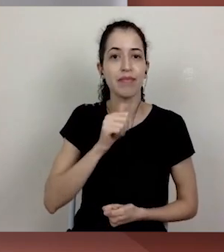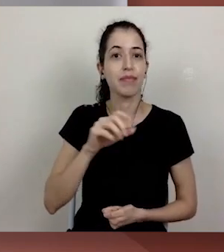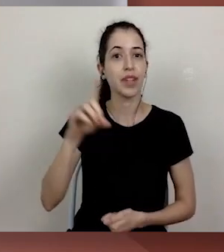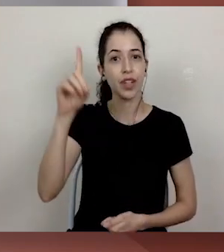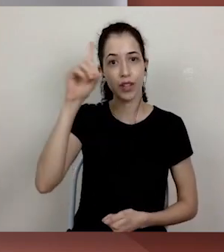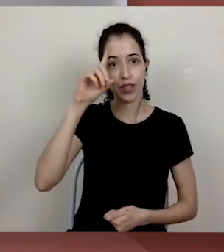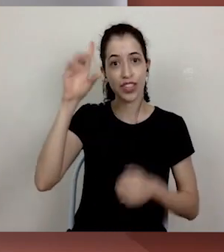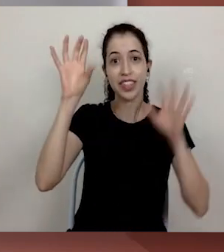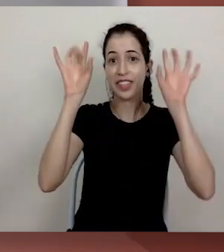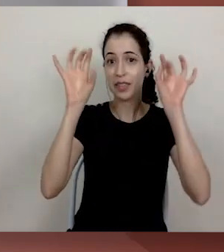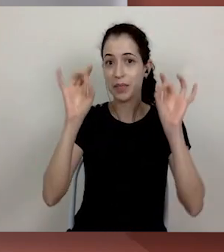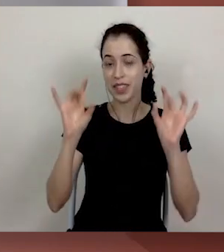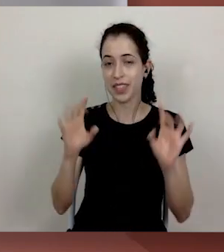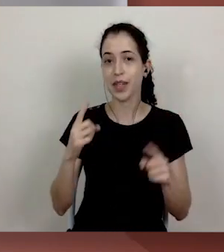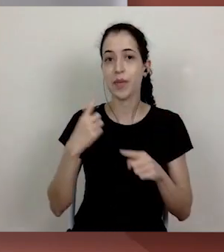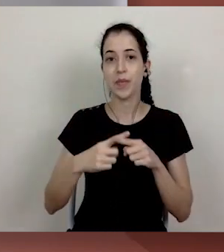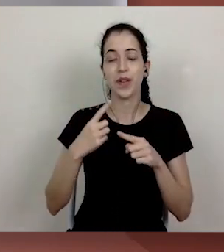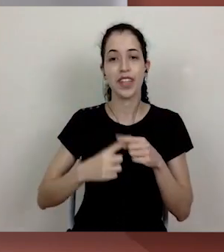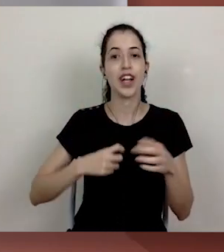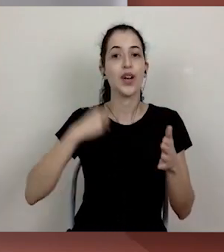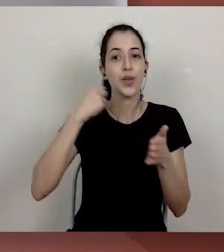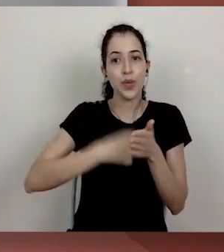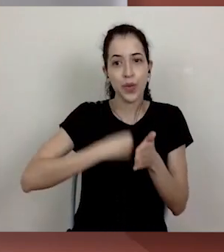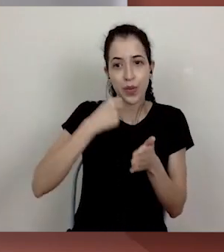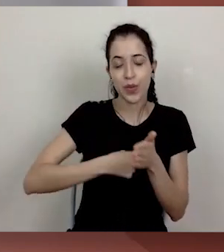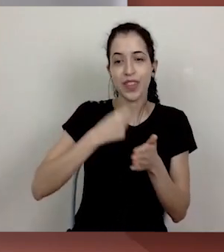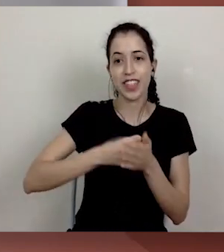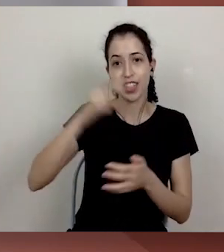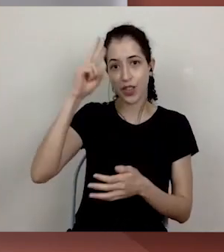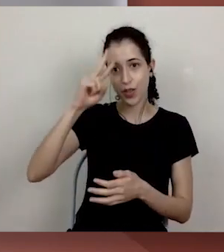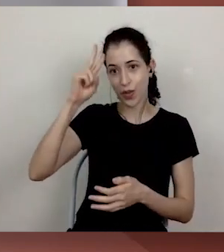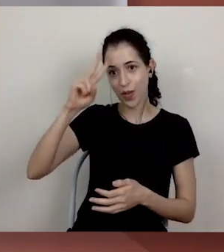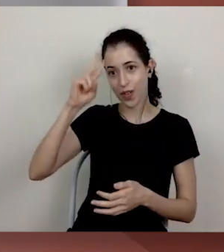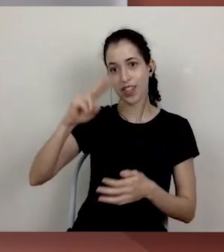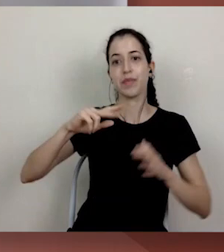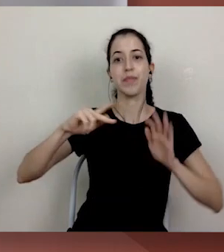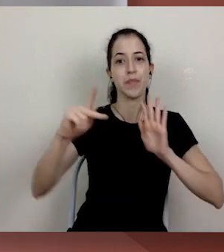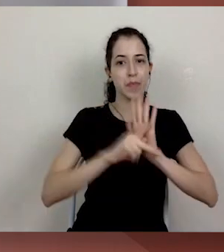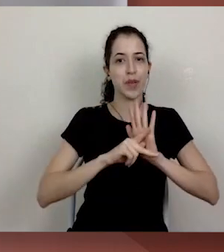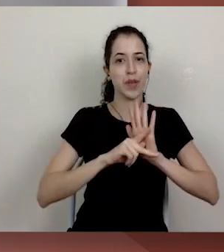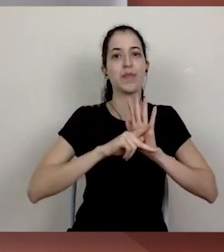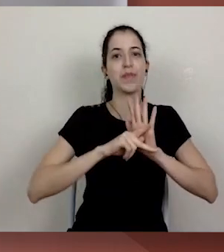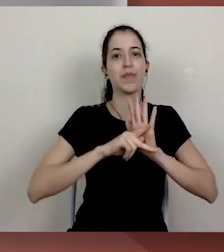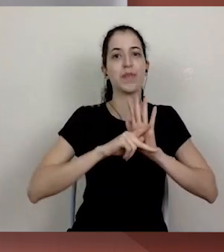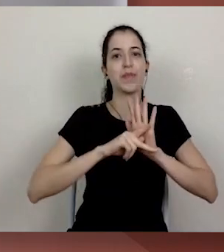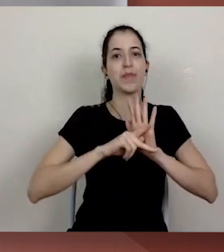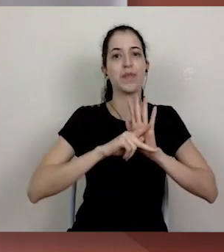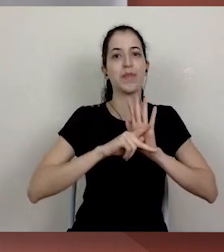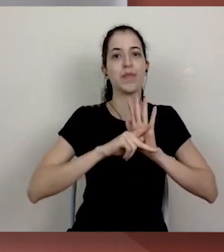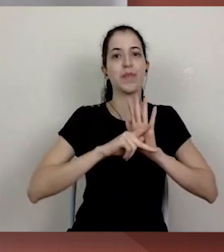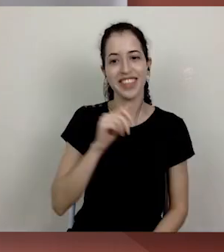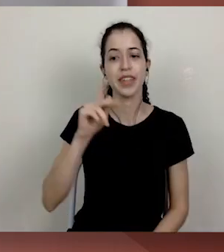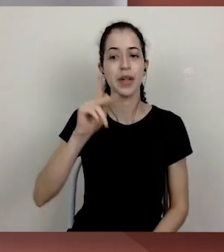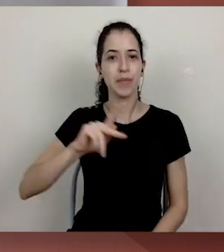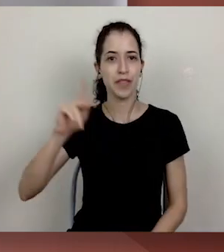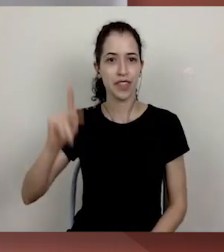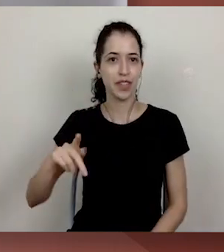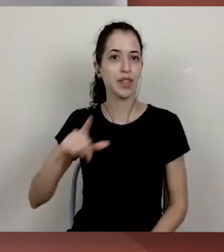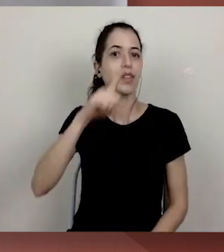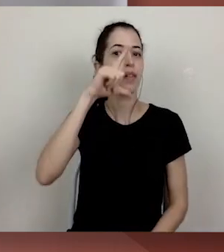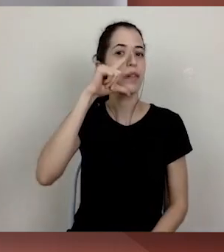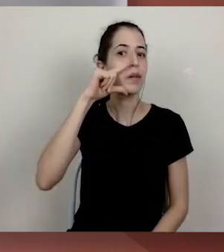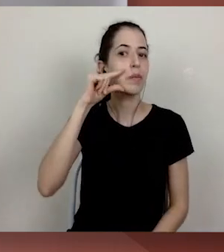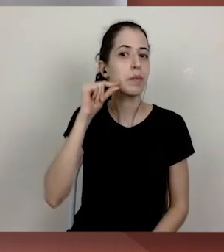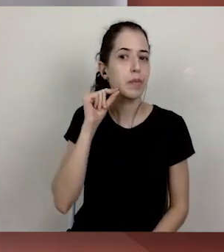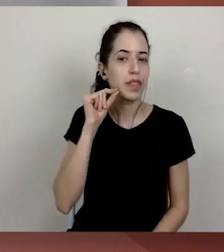a atual gestão da UFSCar, a professora Bia, minha amiga e eu, viemos aqui conversar